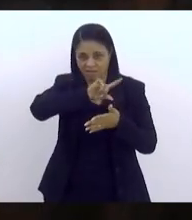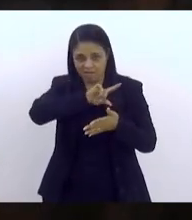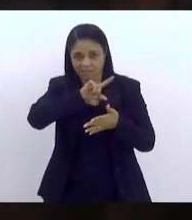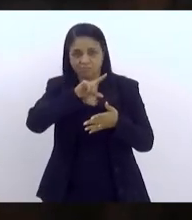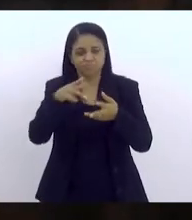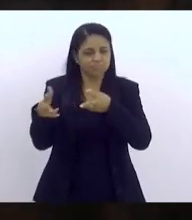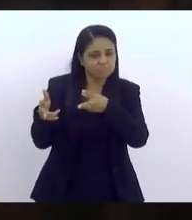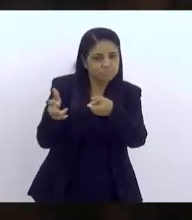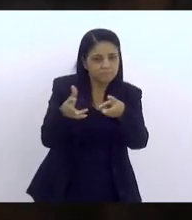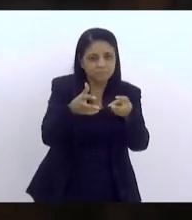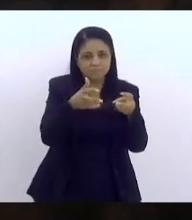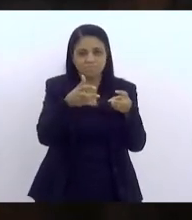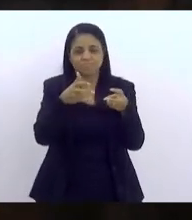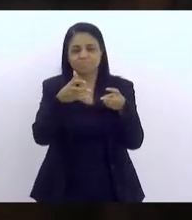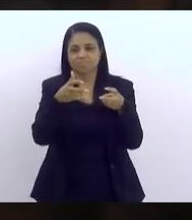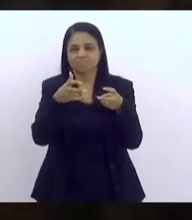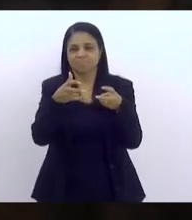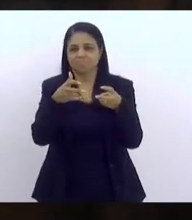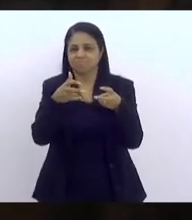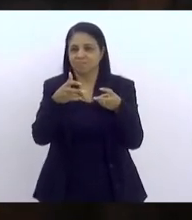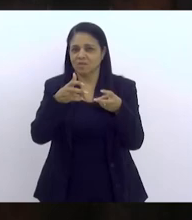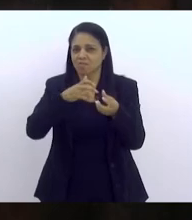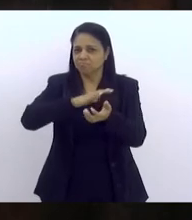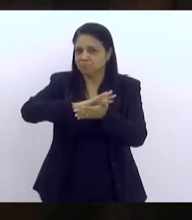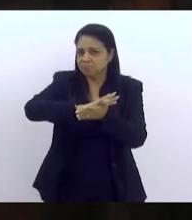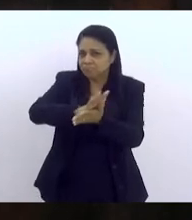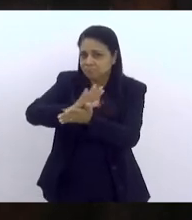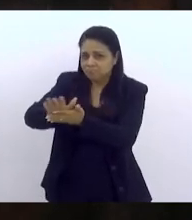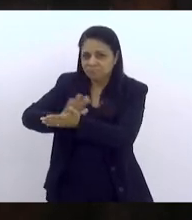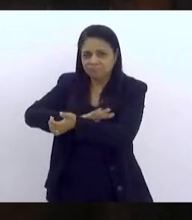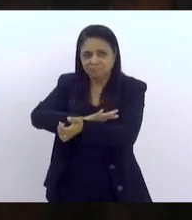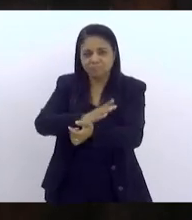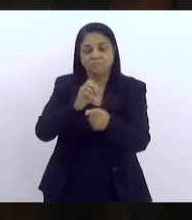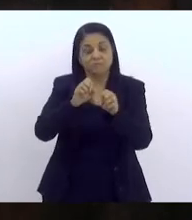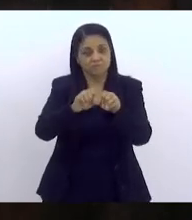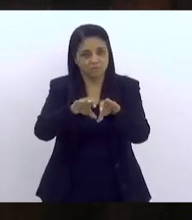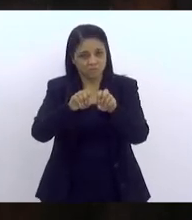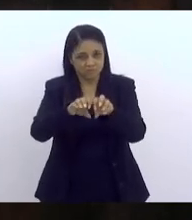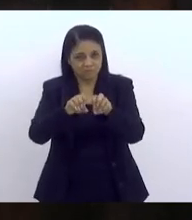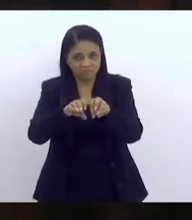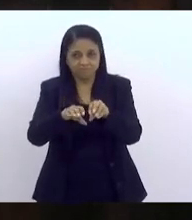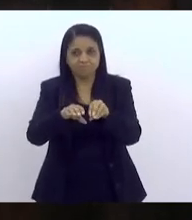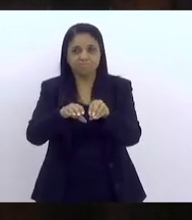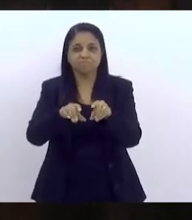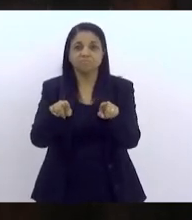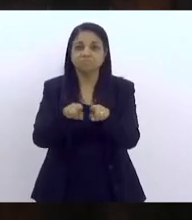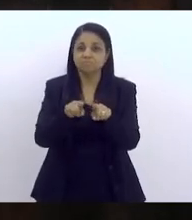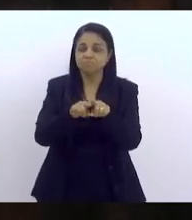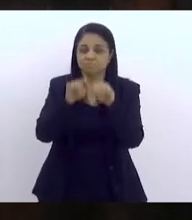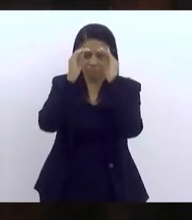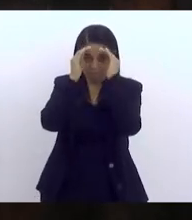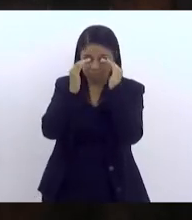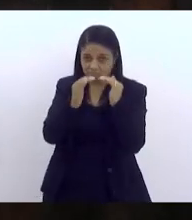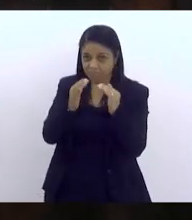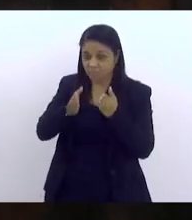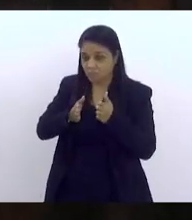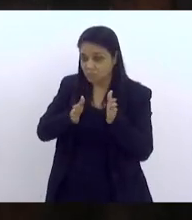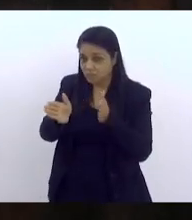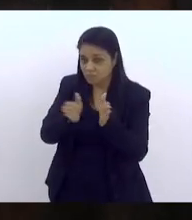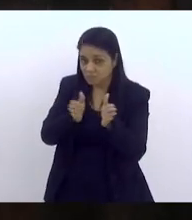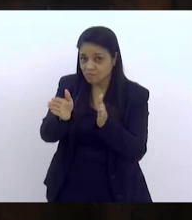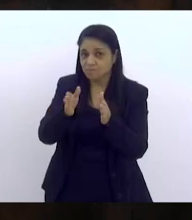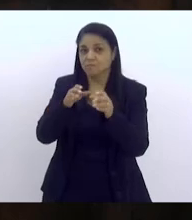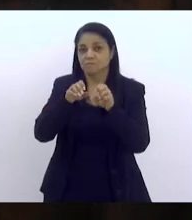as disparidades que existem hoje com relação à educação, particularmente no que diz respeito ao acesso à